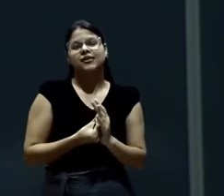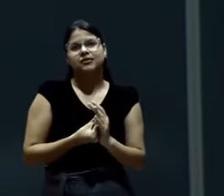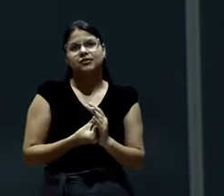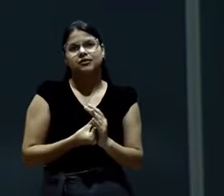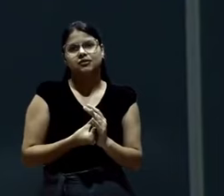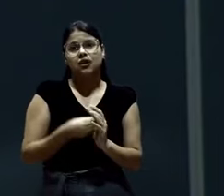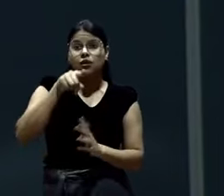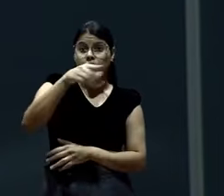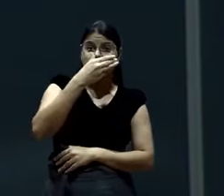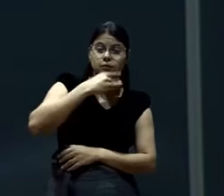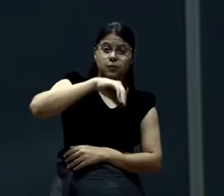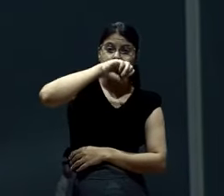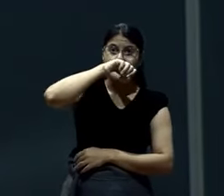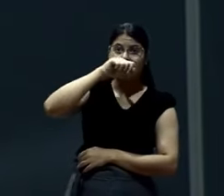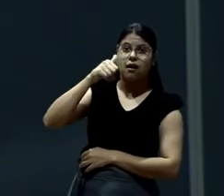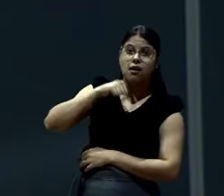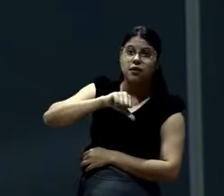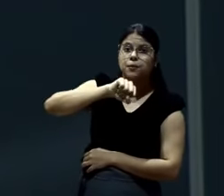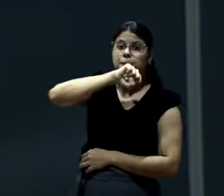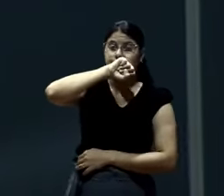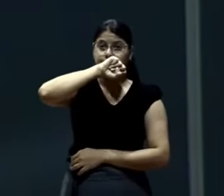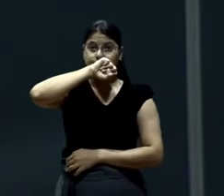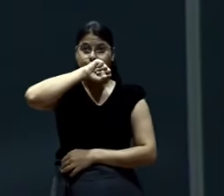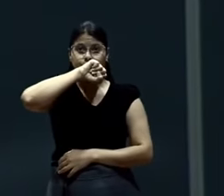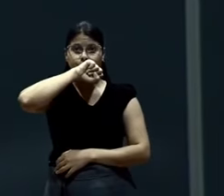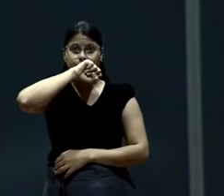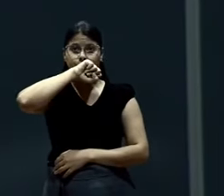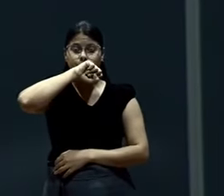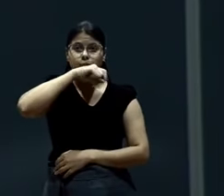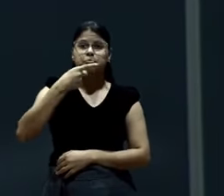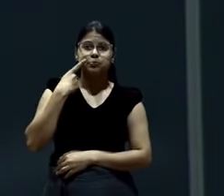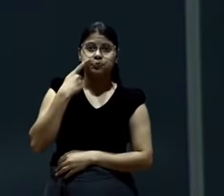Você é pai. Mãe. Que está me ouvindo.